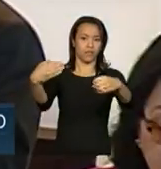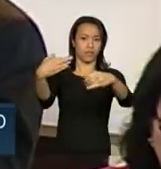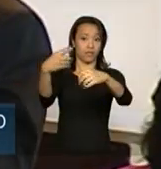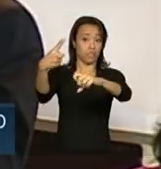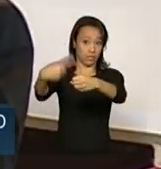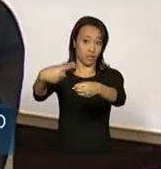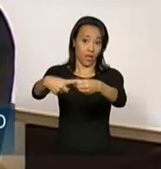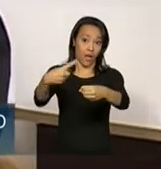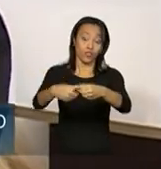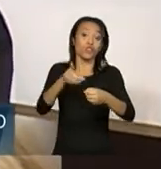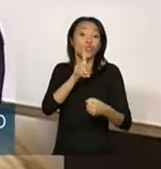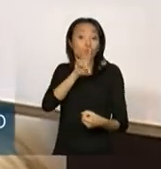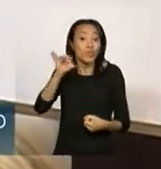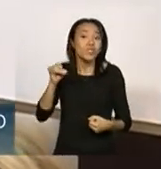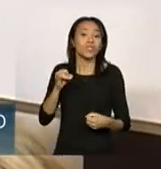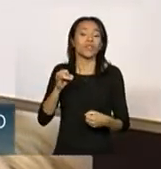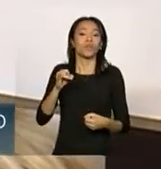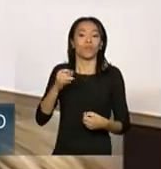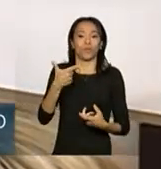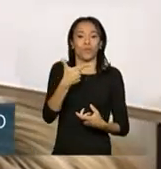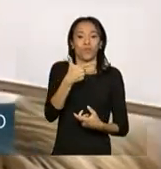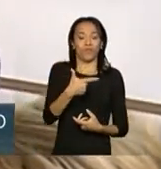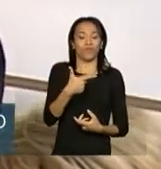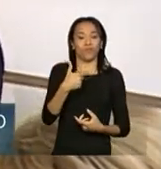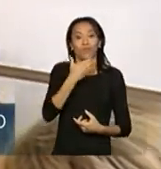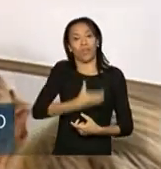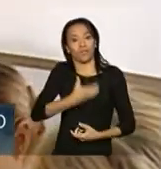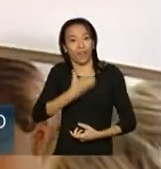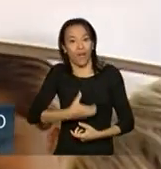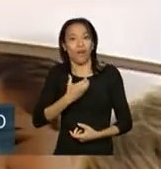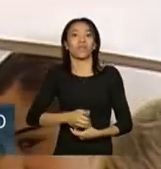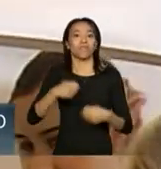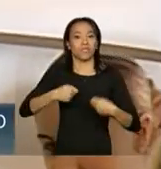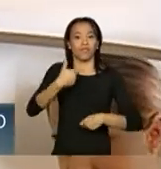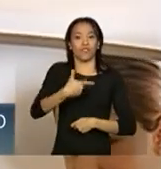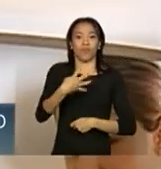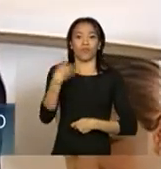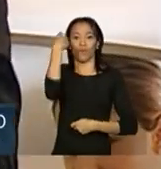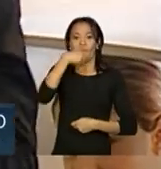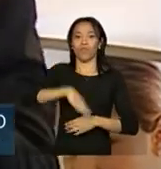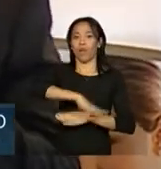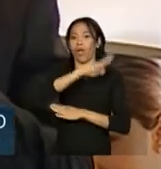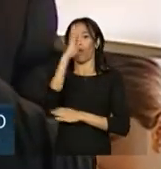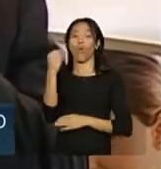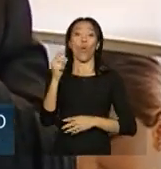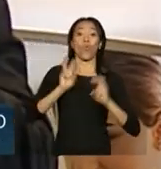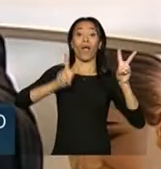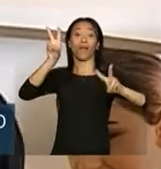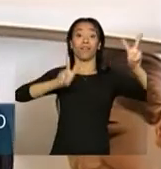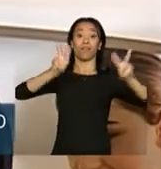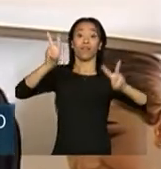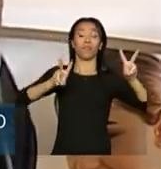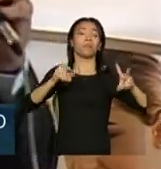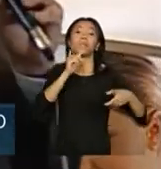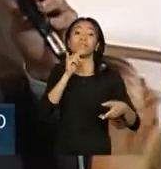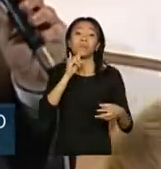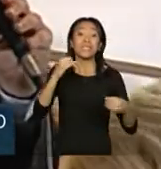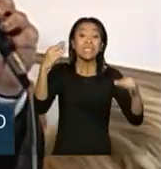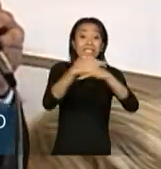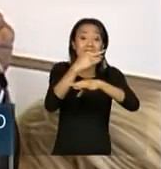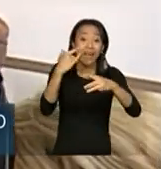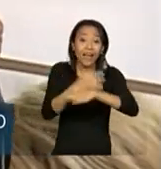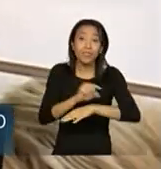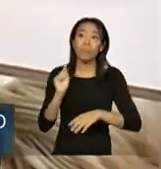dia do plantão do Natal ou do feriado do Carnaval. de cidades brasileiras que não tem um